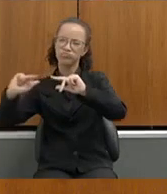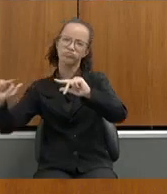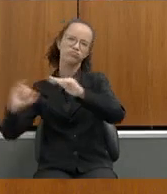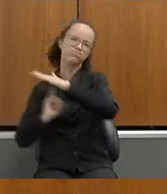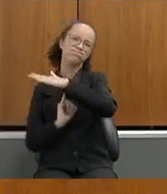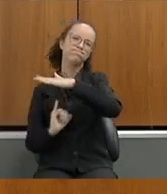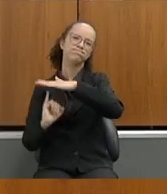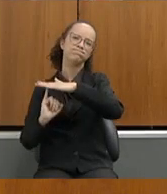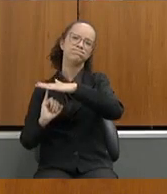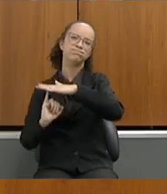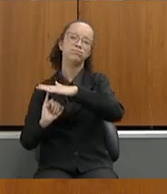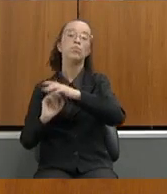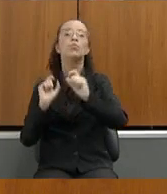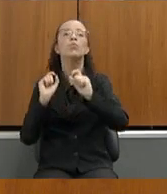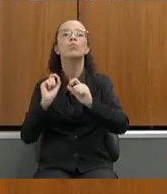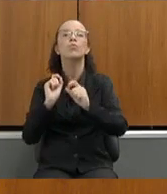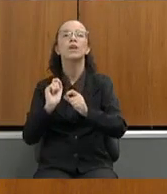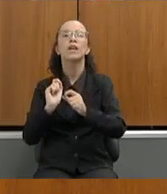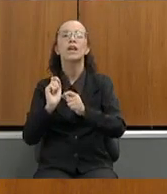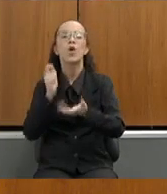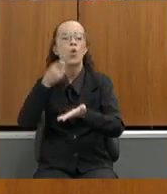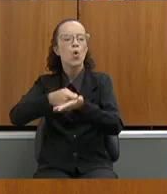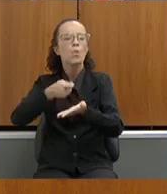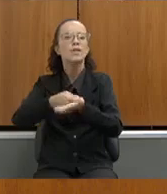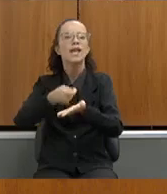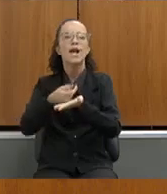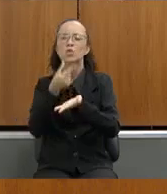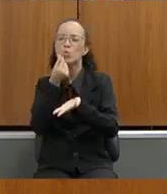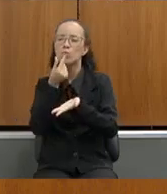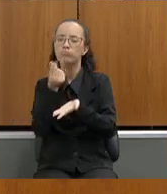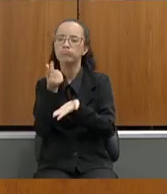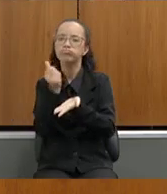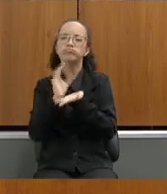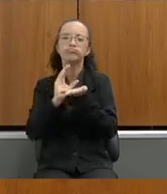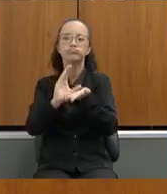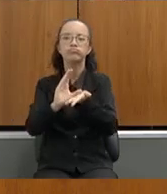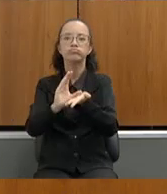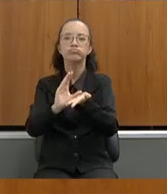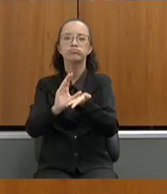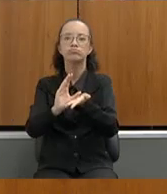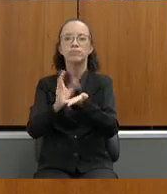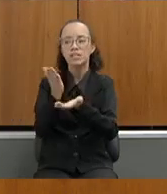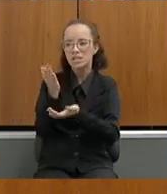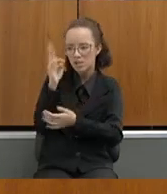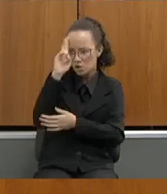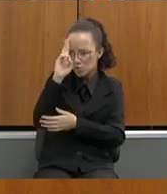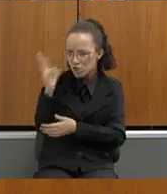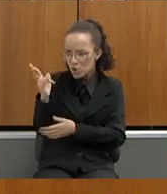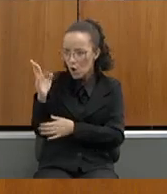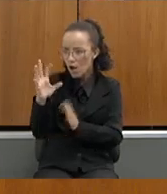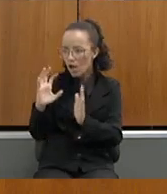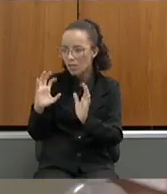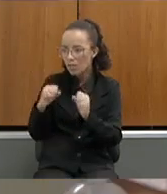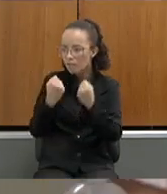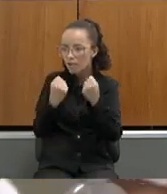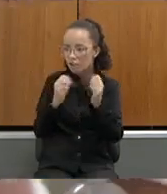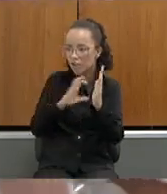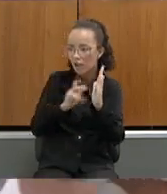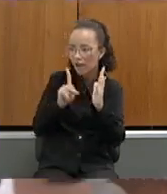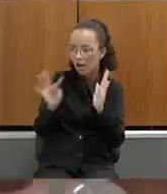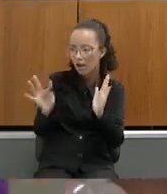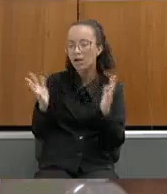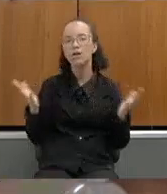dos repasses obrigatórios que não foram feitos e parte é do governo que vossa excelência defende a disputa da